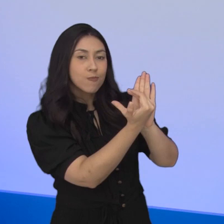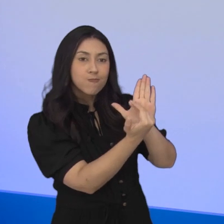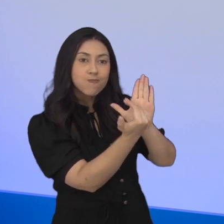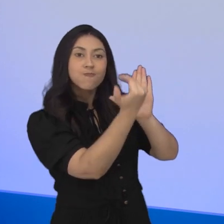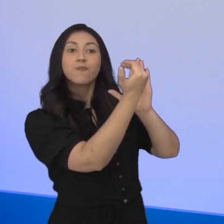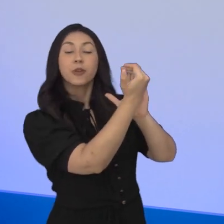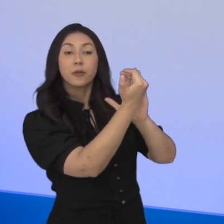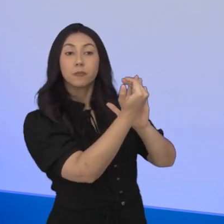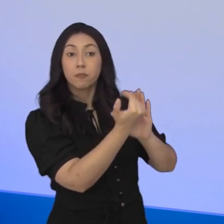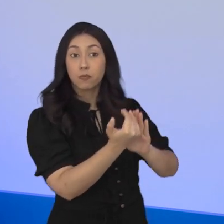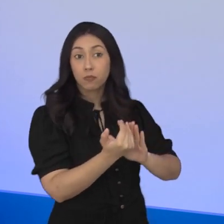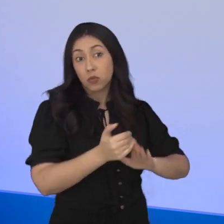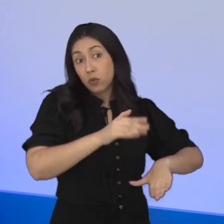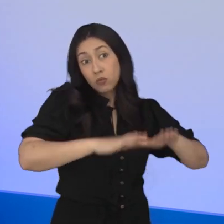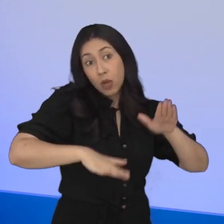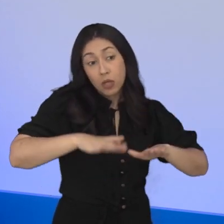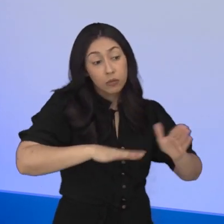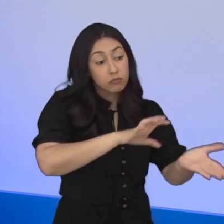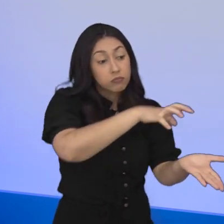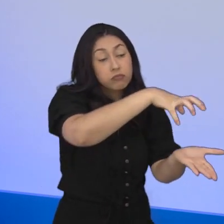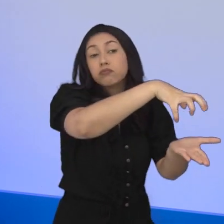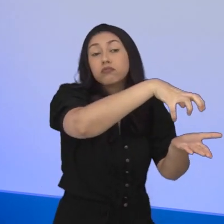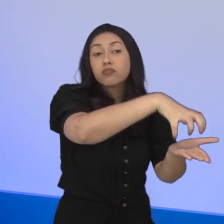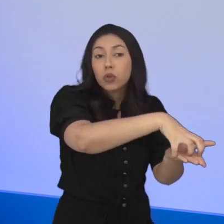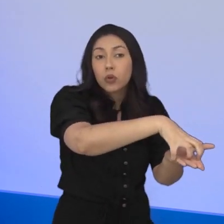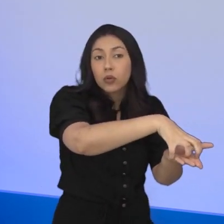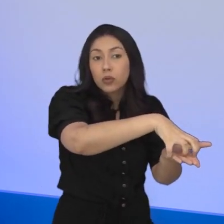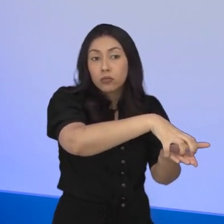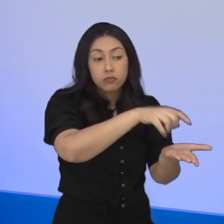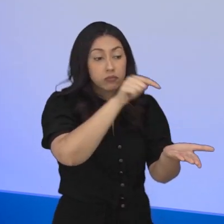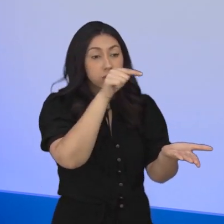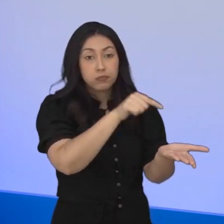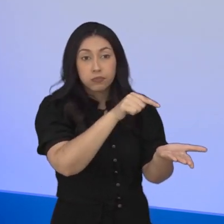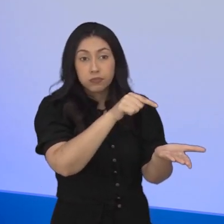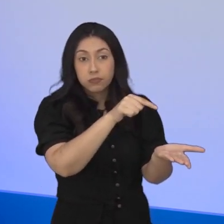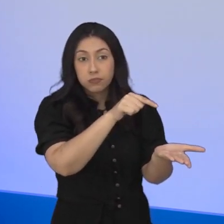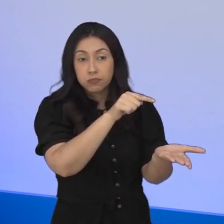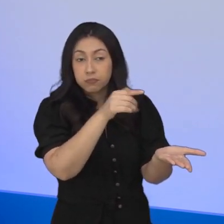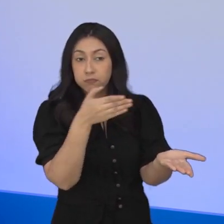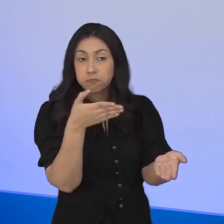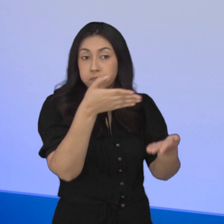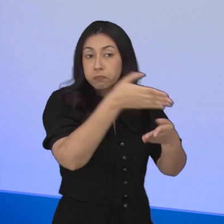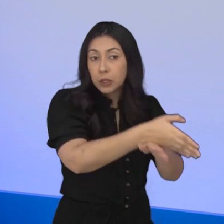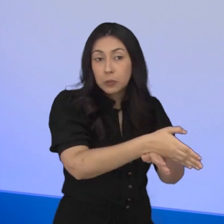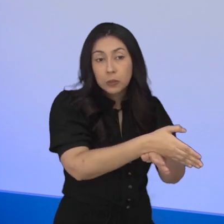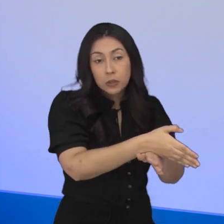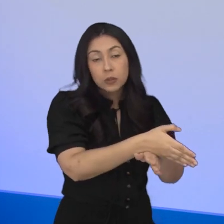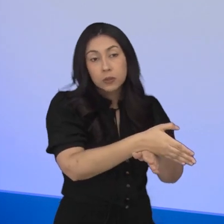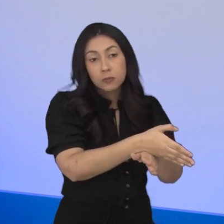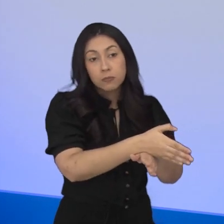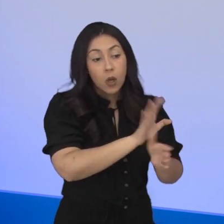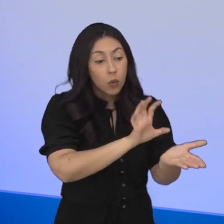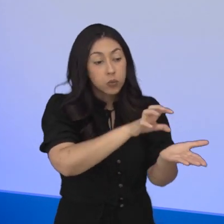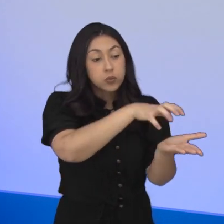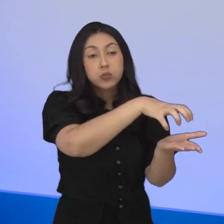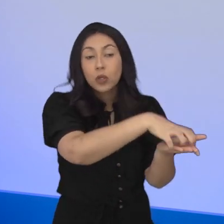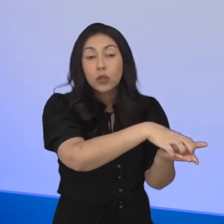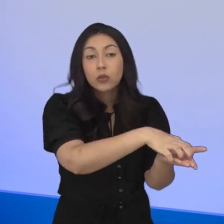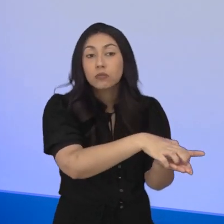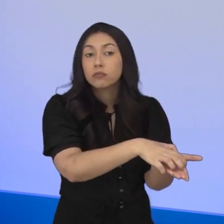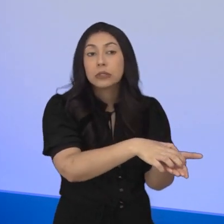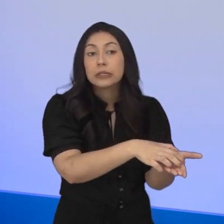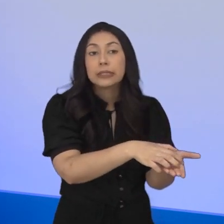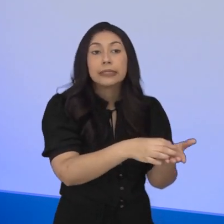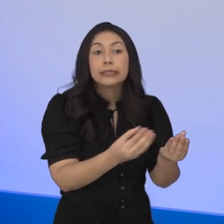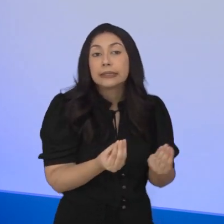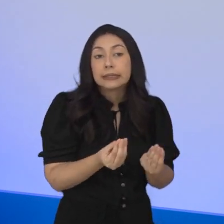Dependendo de qual órgão público ele está afiliado, ele está vinculado, esse órgão público